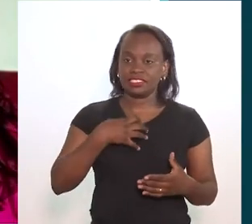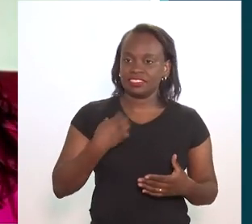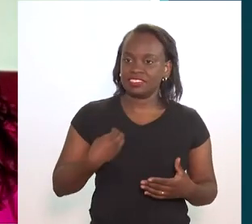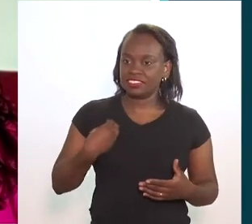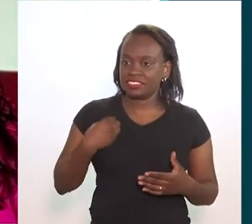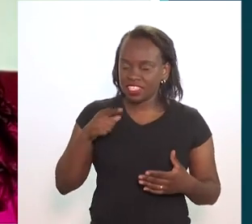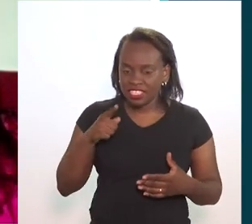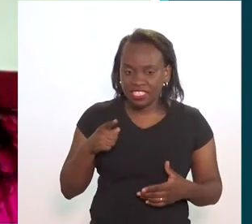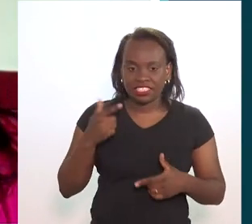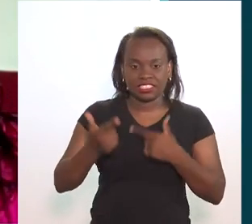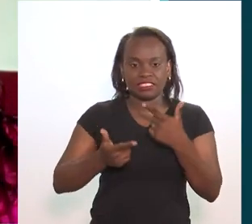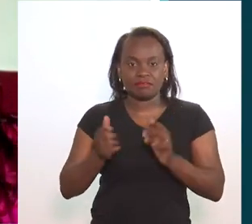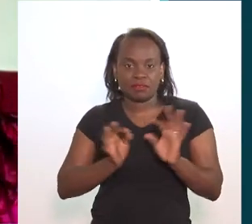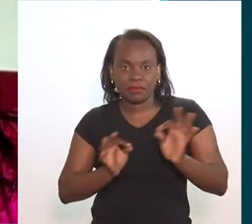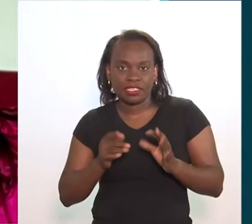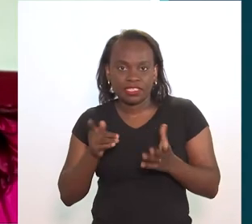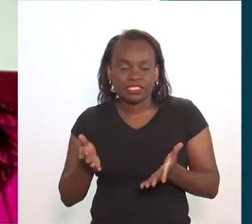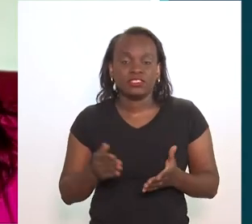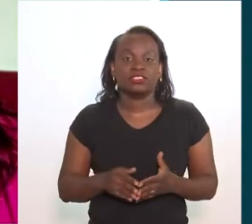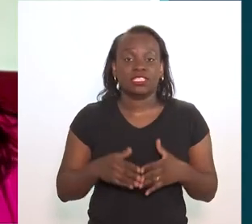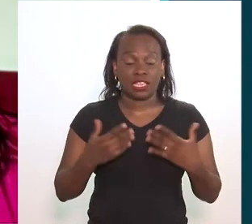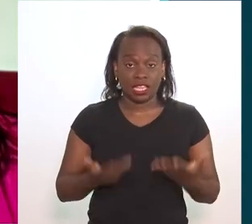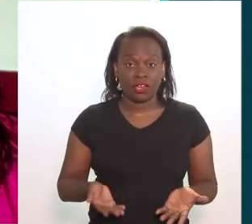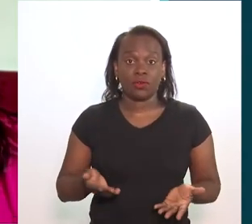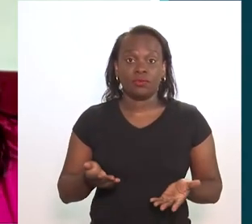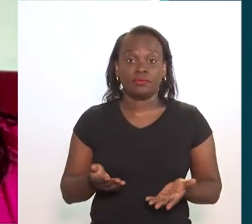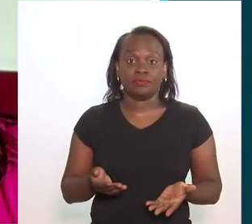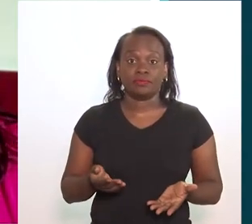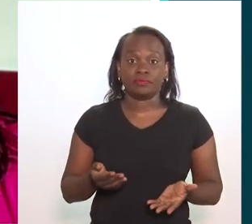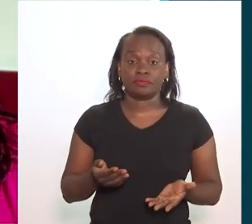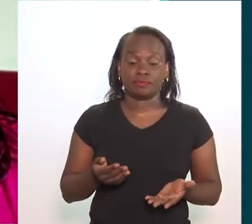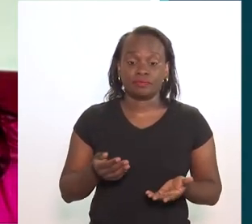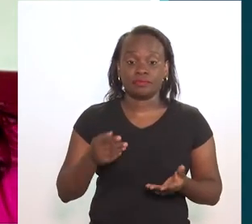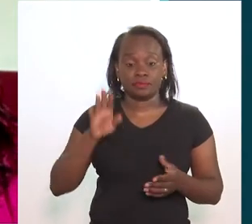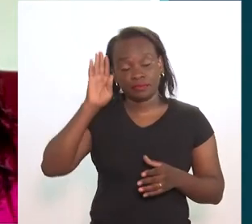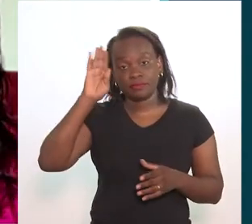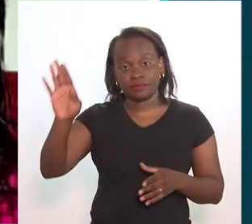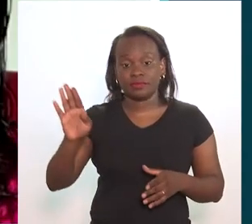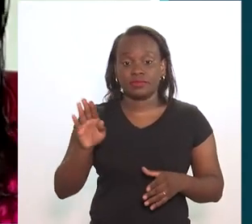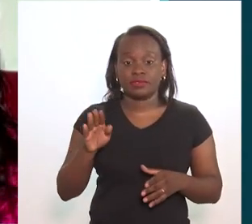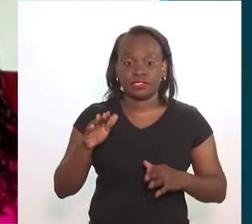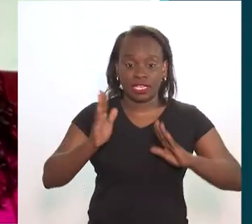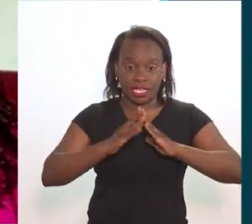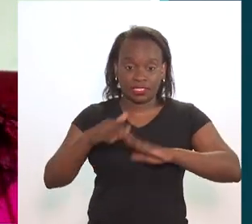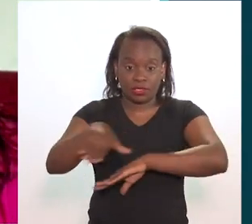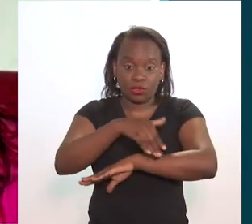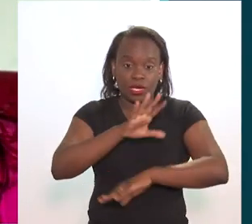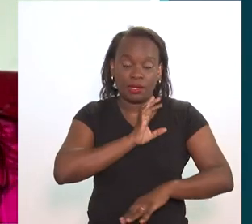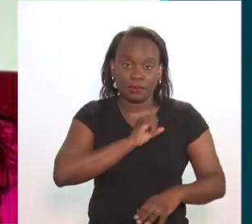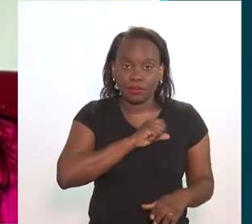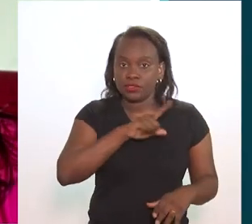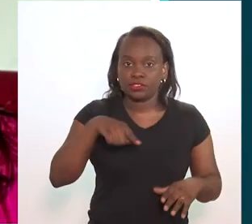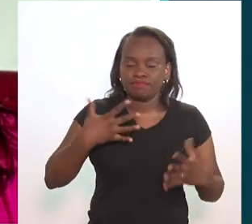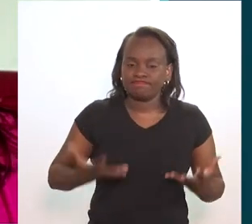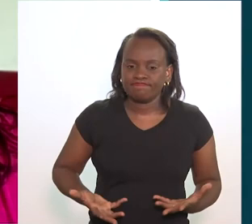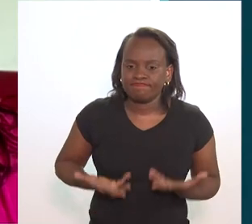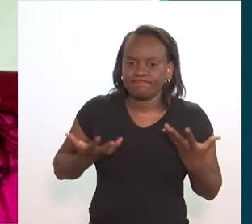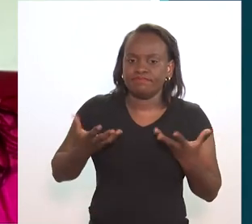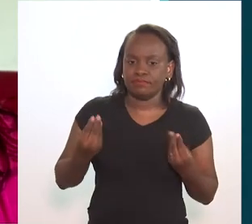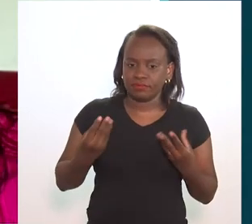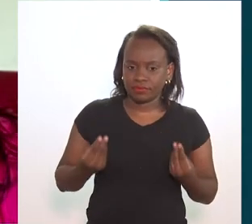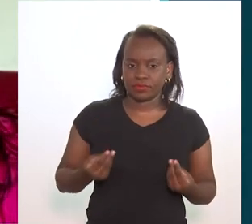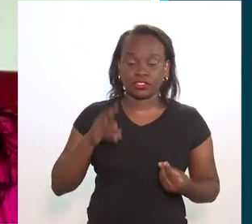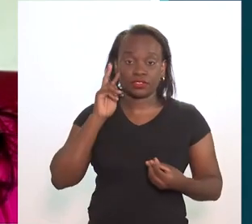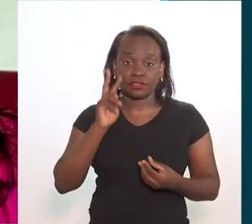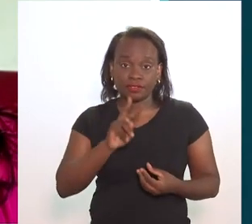isso trazia não a obrigação, mas sim o prazer de ler, o prazer de estar ali, o prazer de estar fazendo isso. Então,